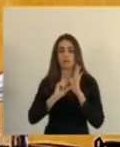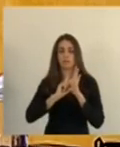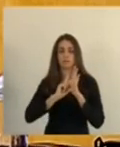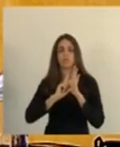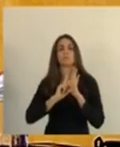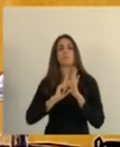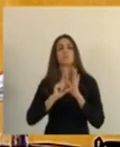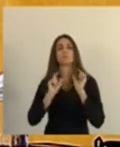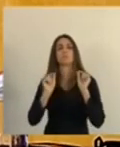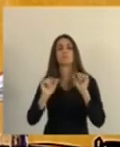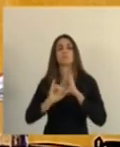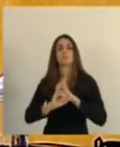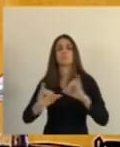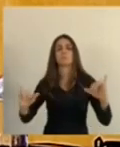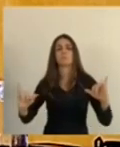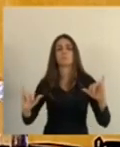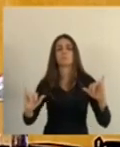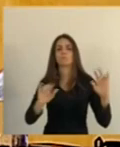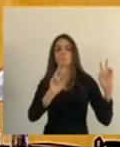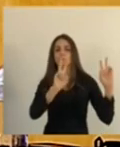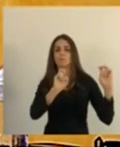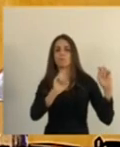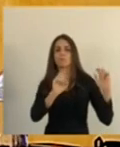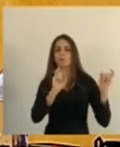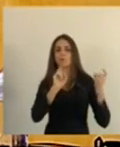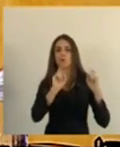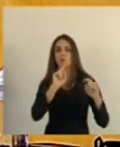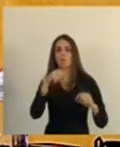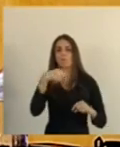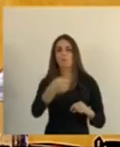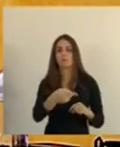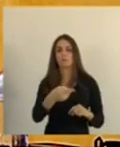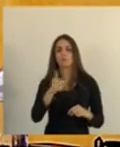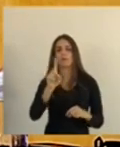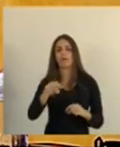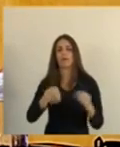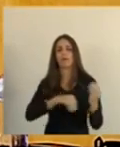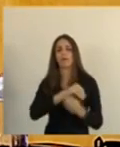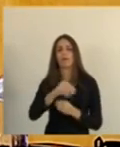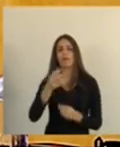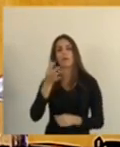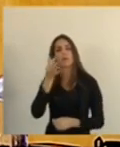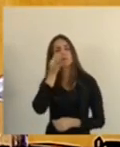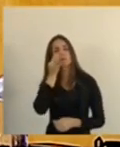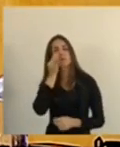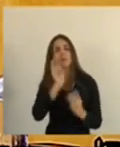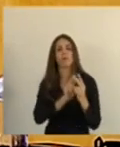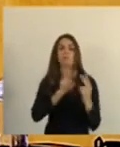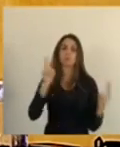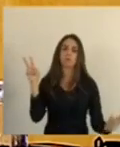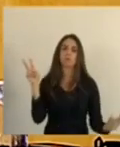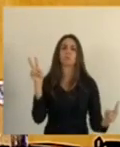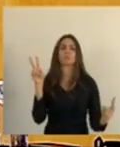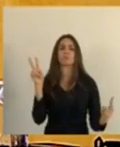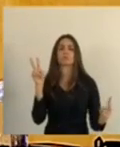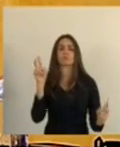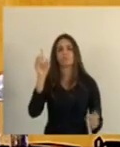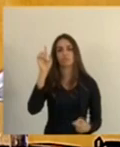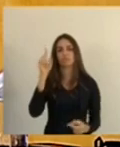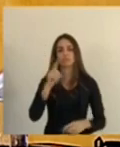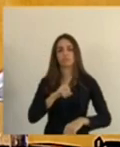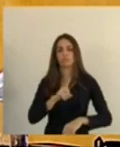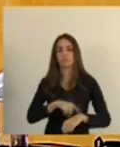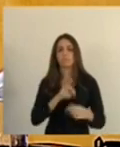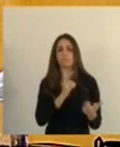porém comunico que a pauta da próxima sessão originária híbrida virtual e presencial será